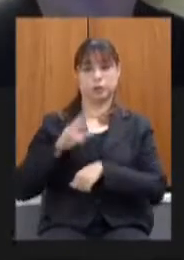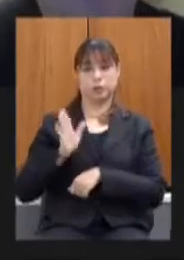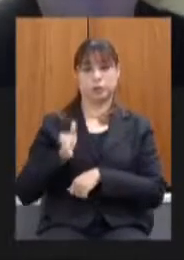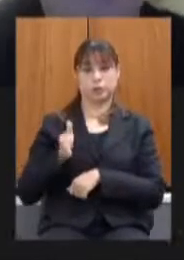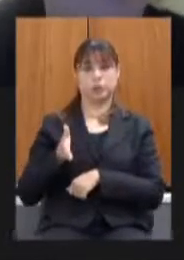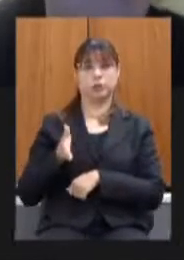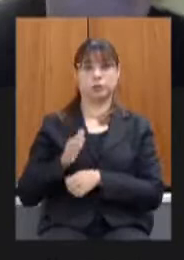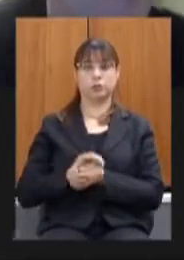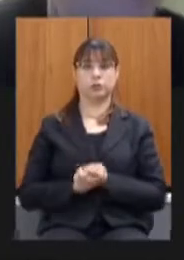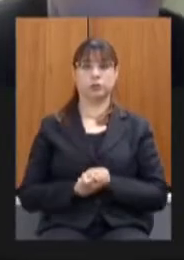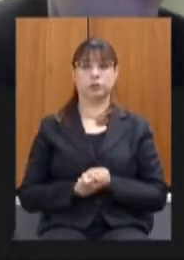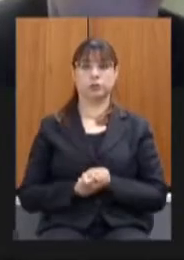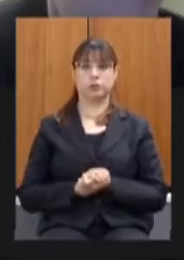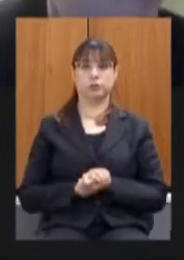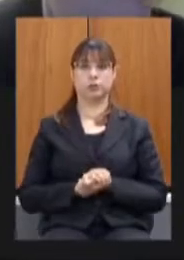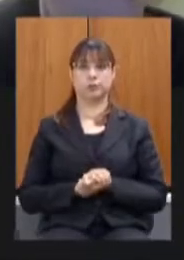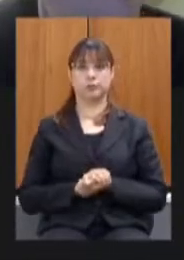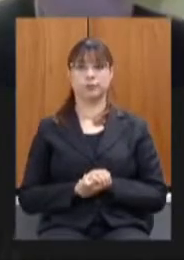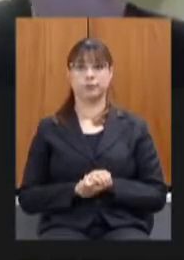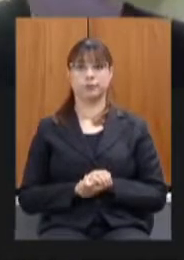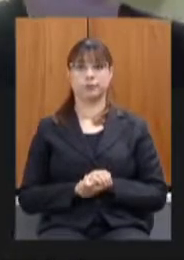ultrapassou então